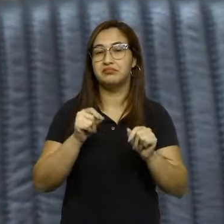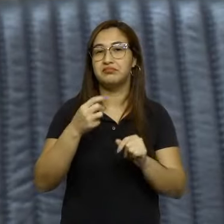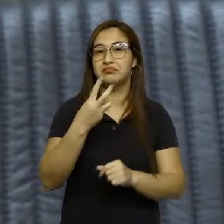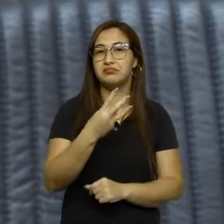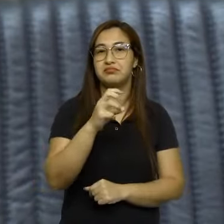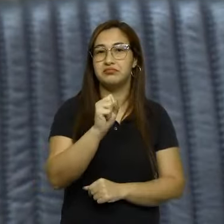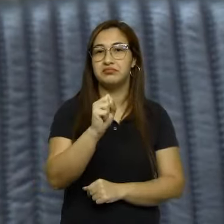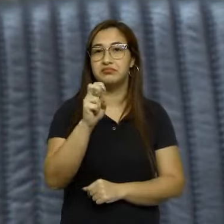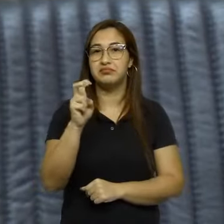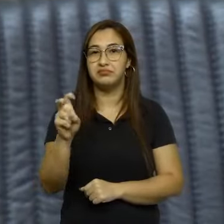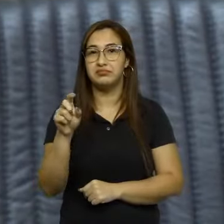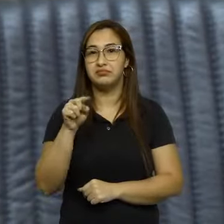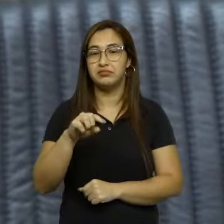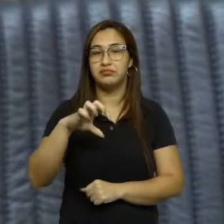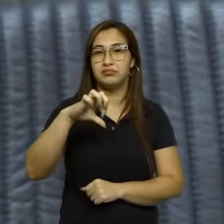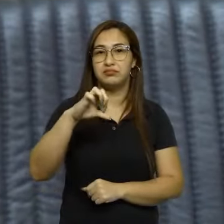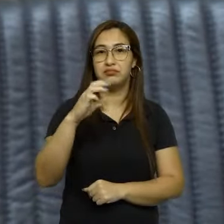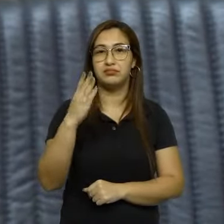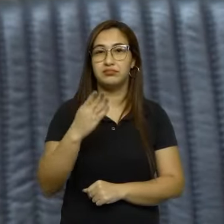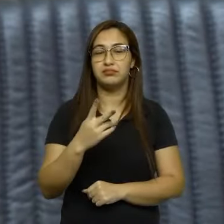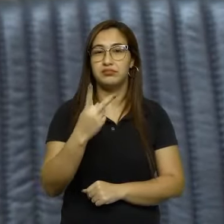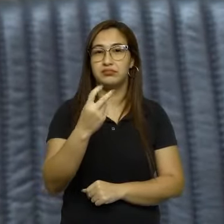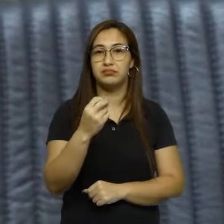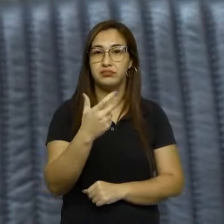385.9, barra, 2019.